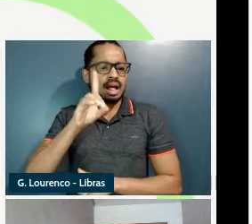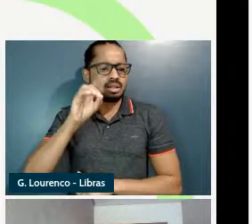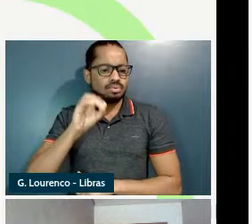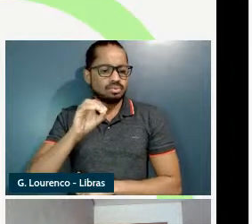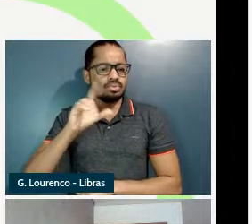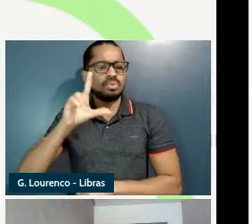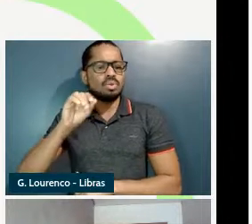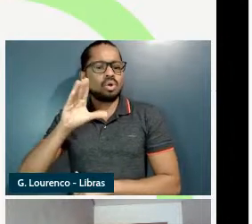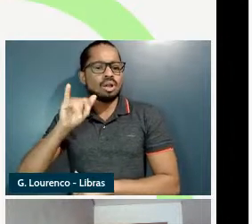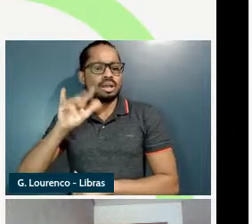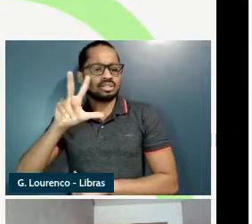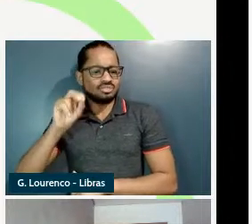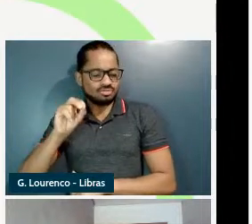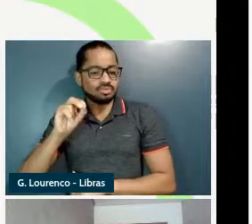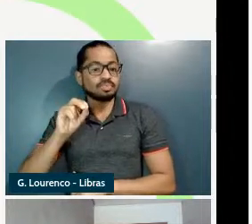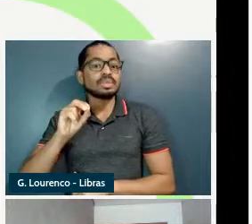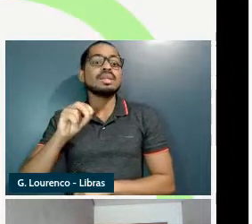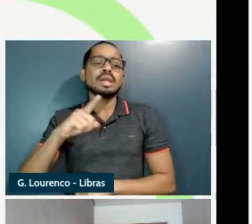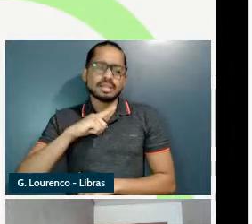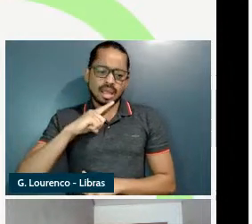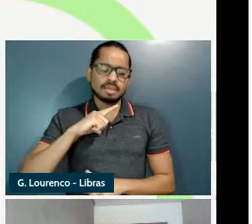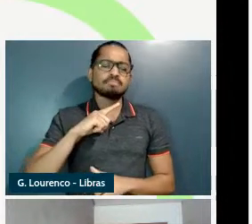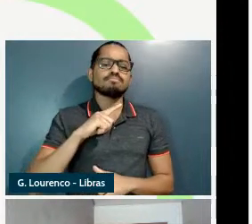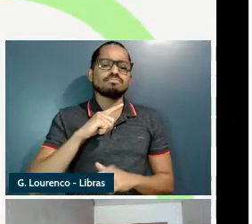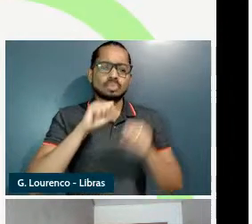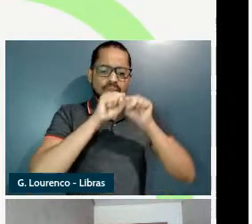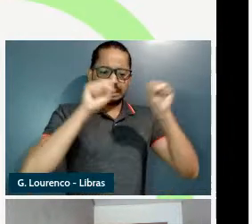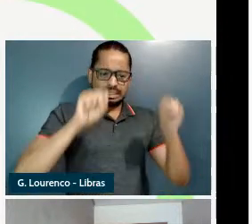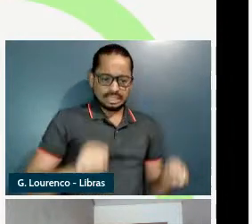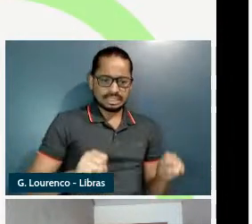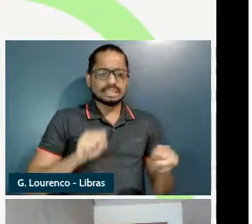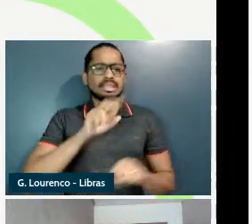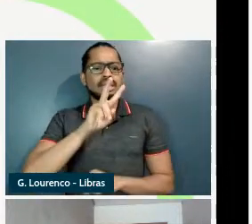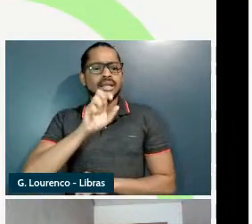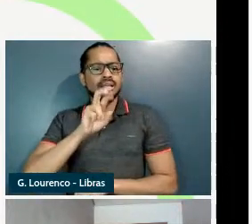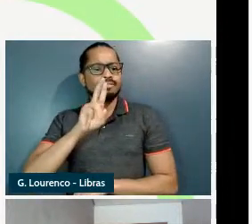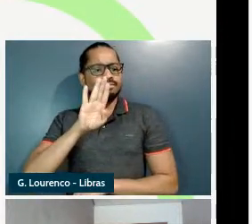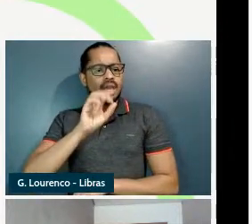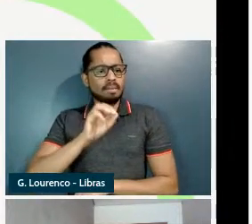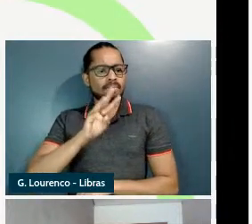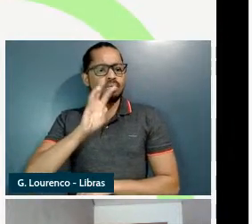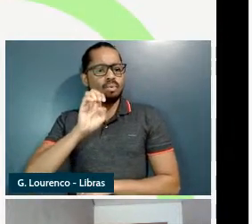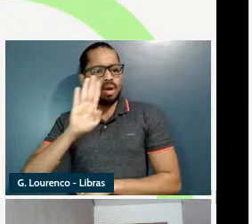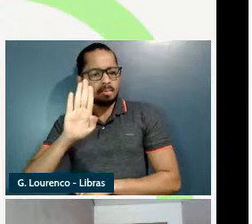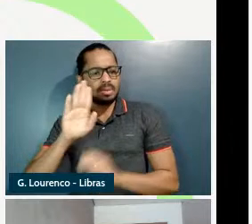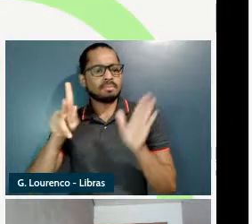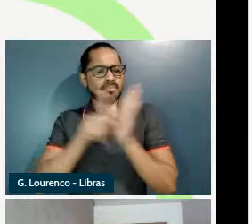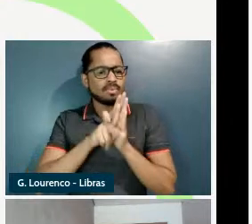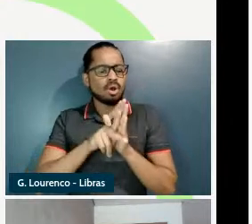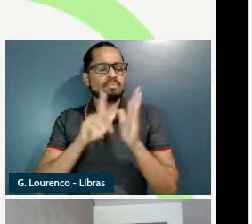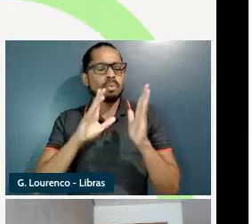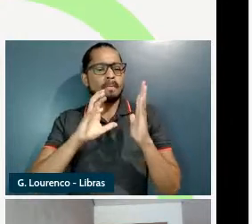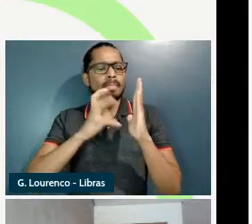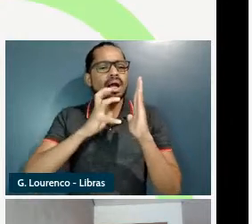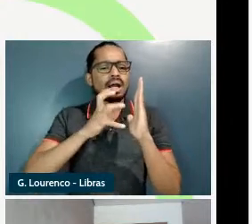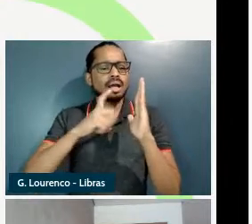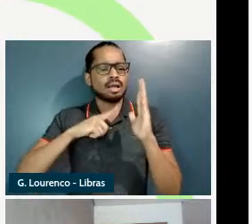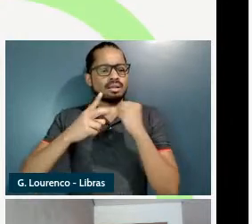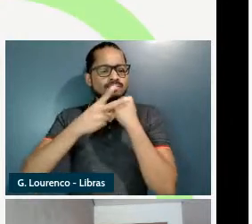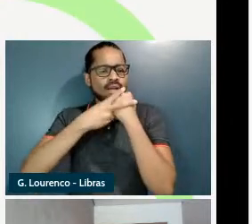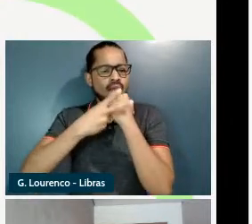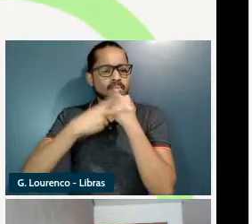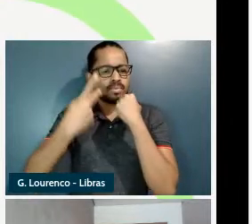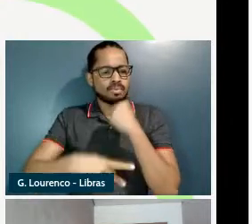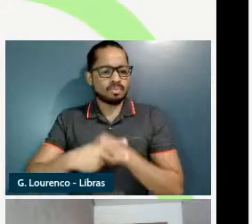no verbo web que é um banco de dados e análise dos verbos do português brasileiro desenvolvido pela professora Marcia